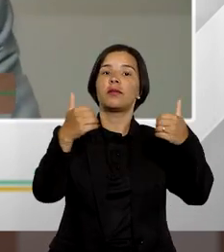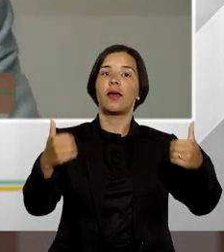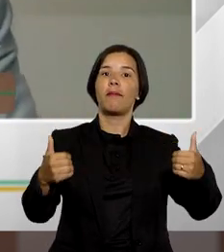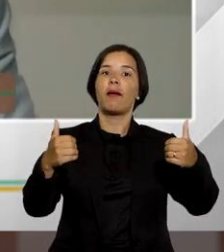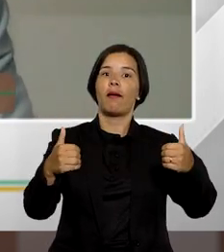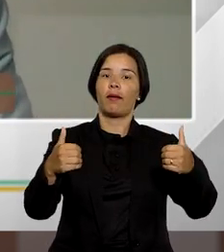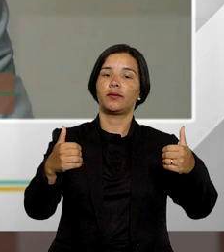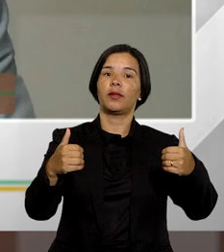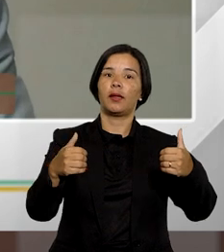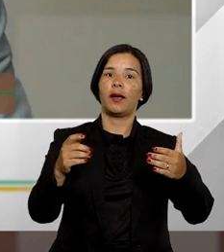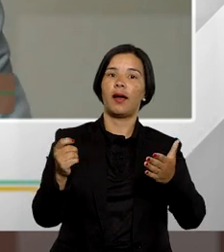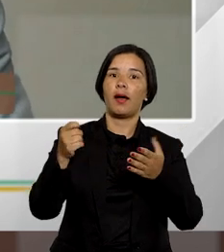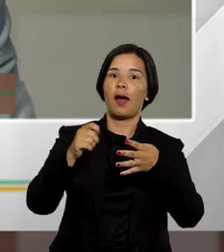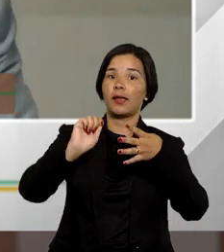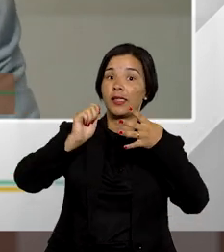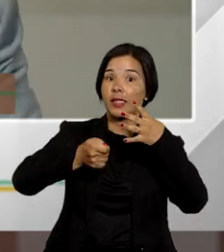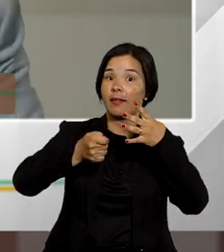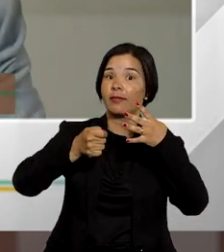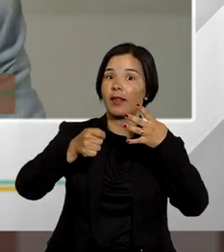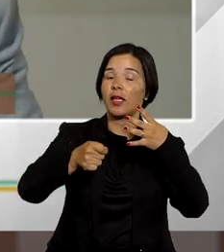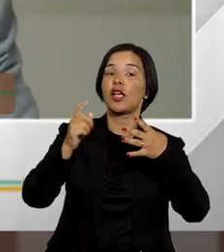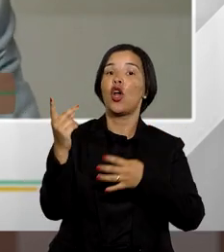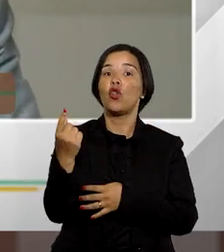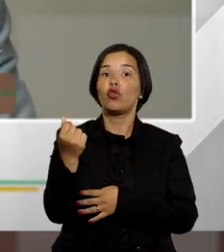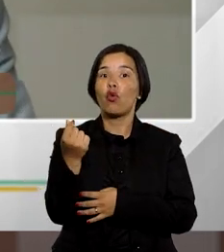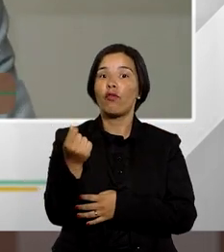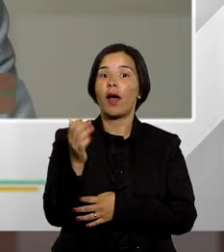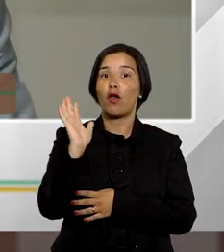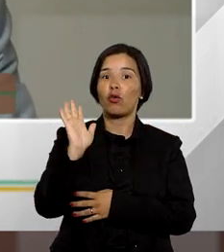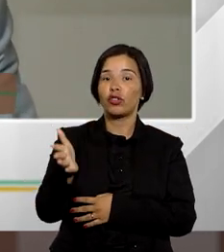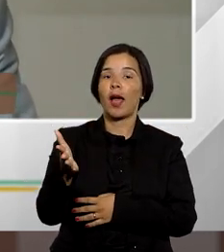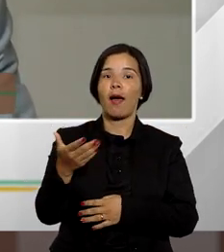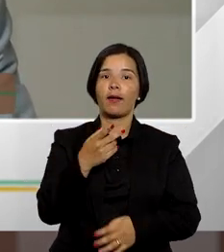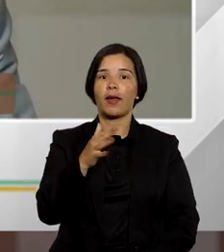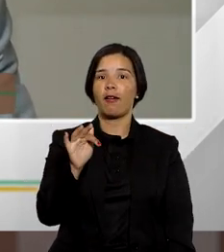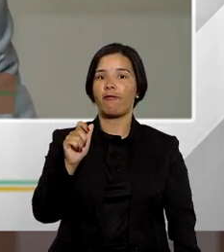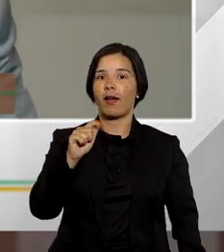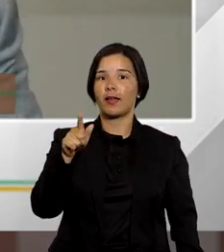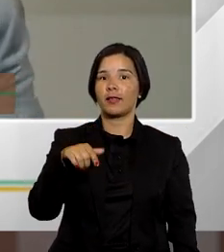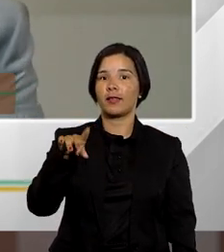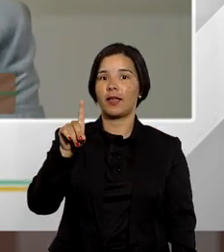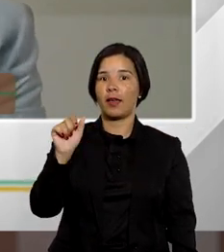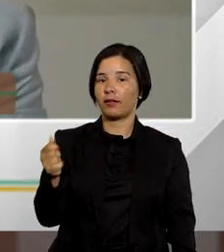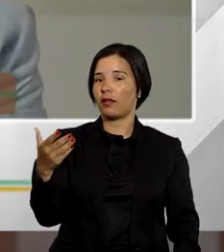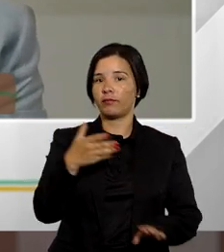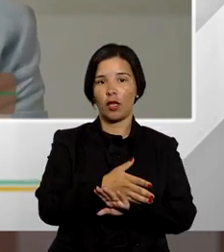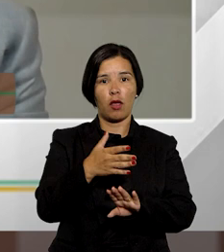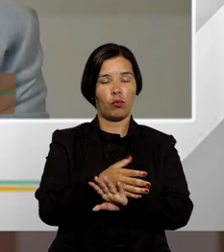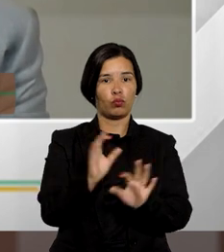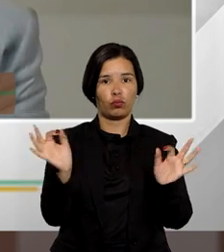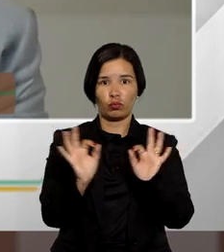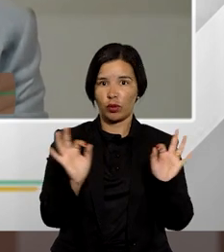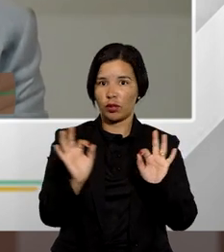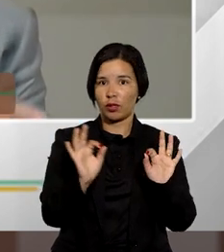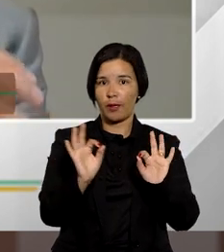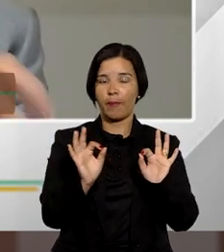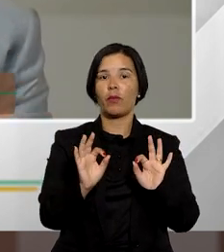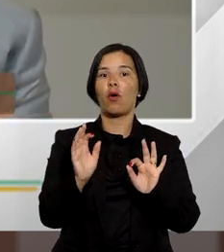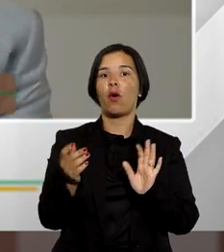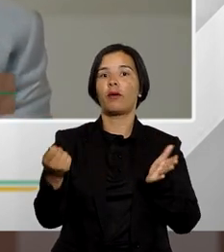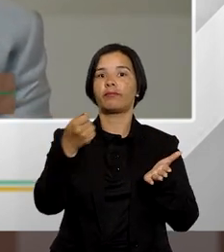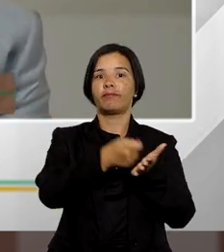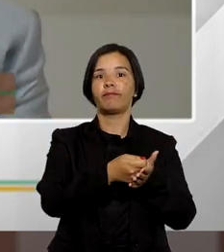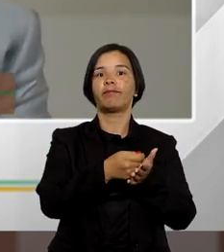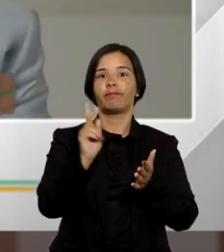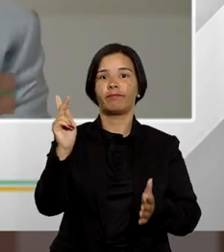separada esse cumprimento de sentença daquilo que foi estipulado e a fazenda não participou do processo em que fixada